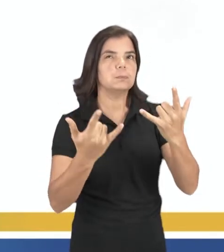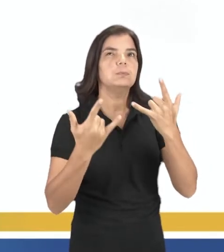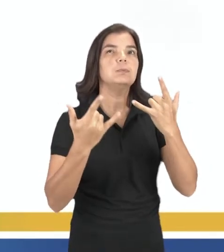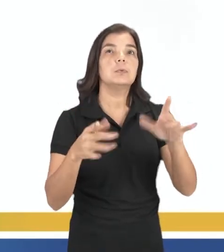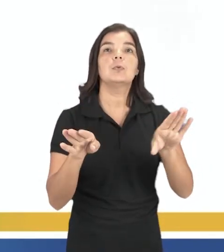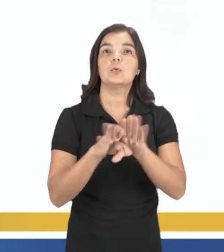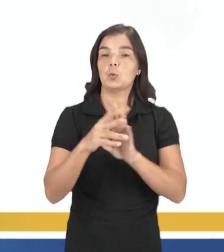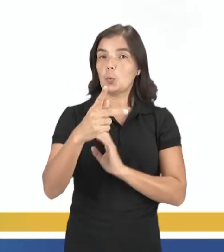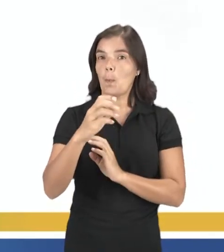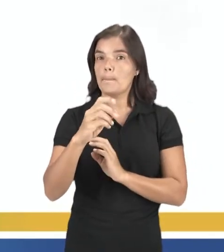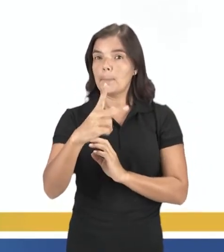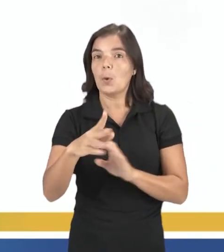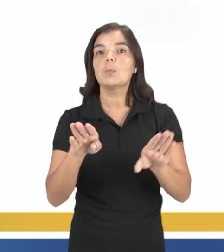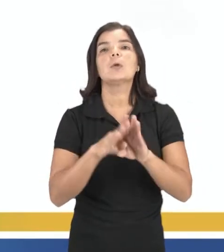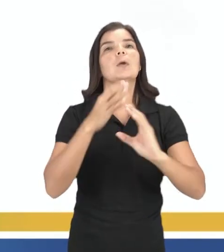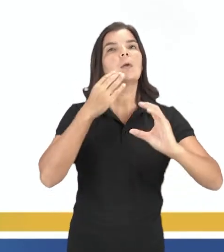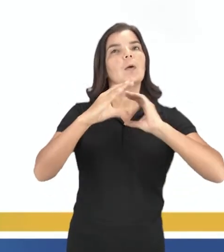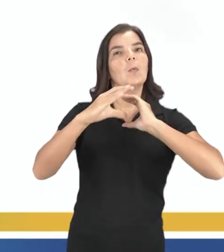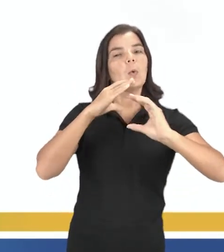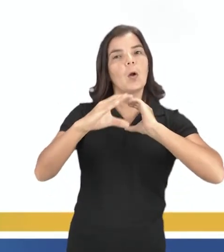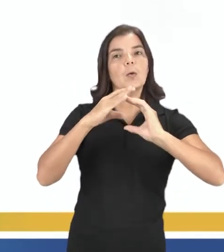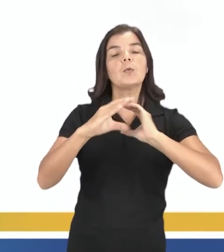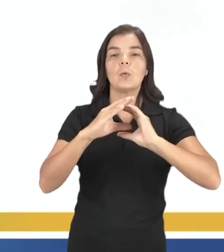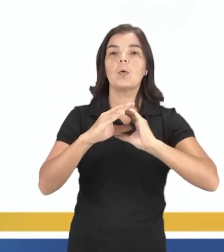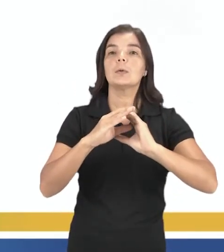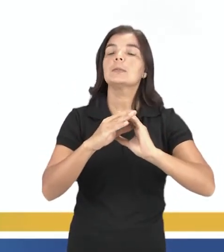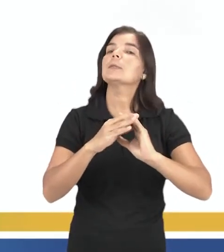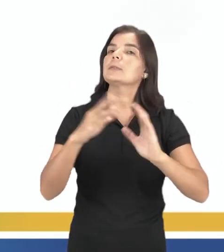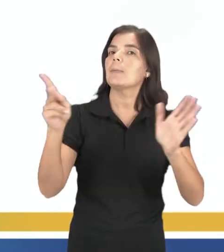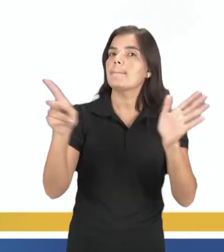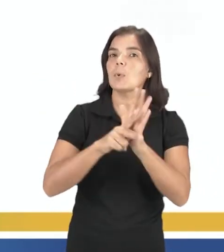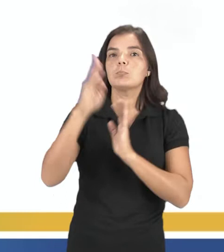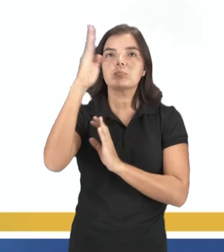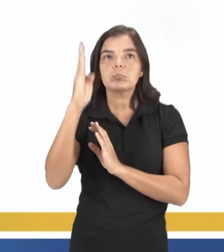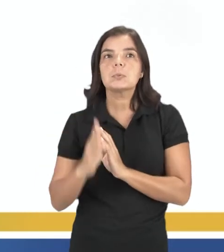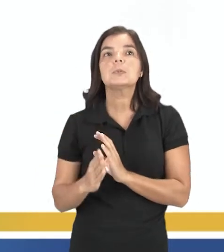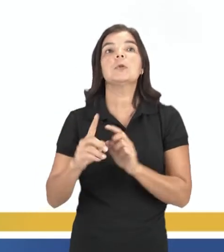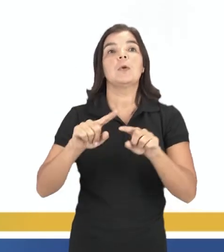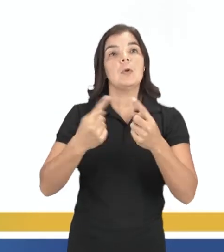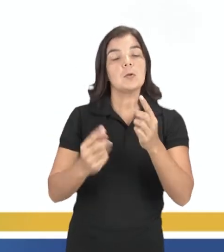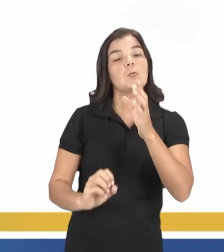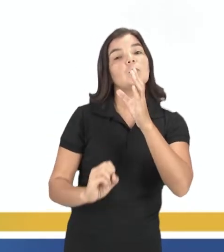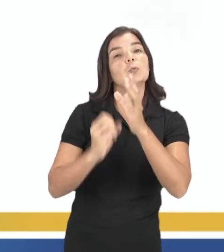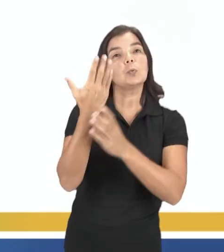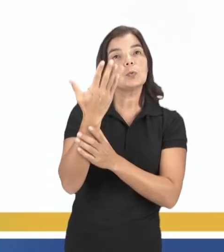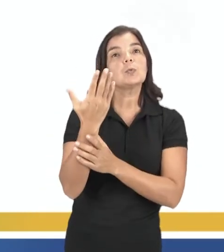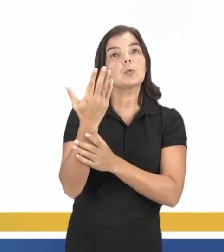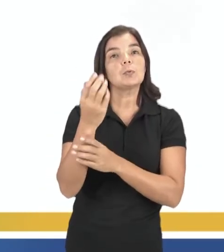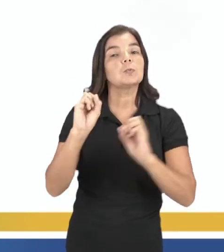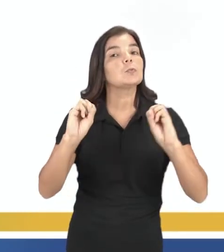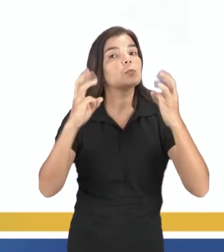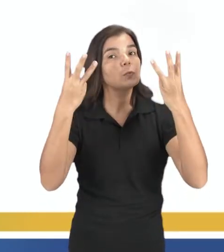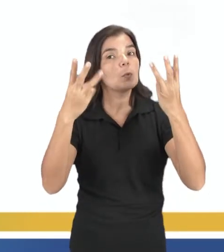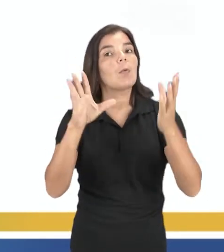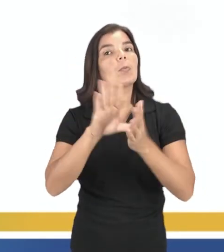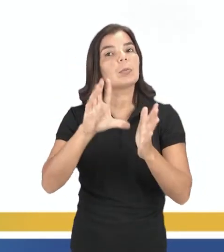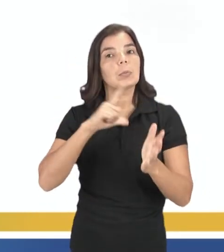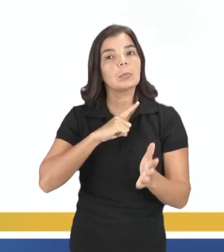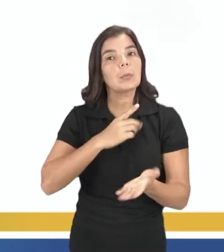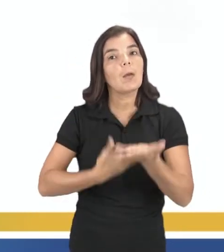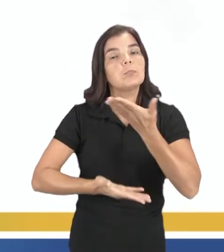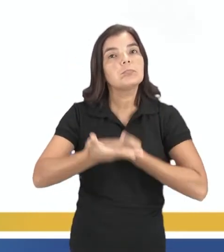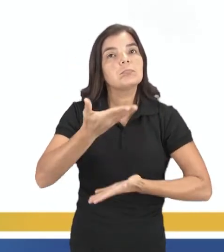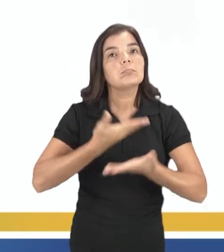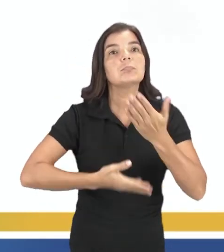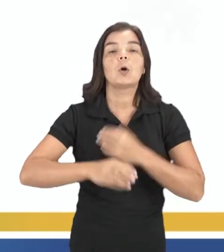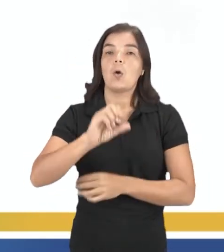no pop e nas músicas folclóricas brasileiras. A originalidade dos seus shows tem relação com a